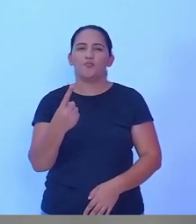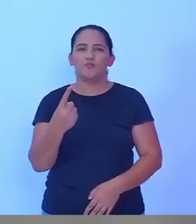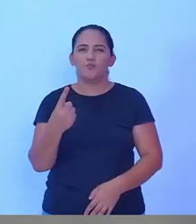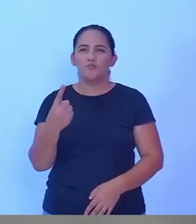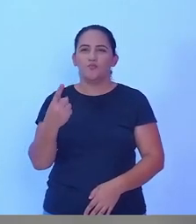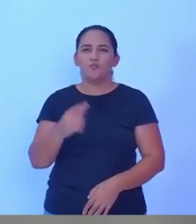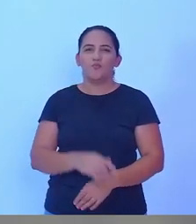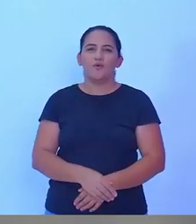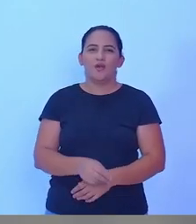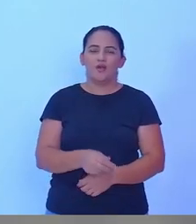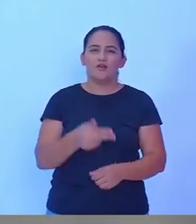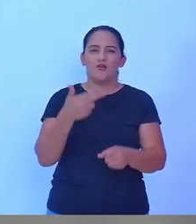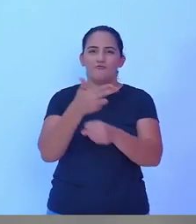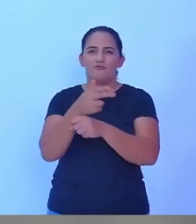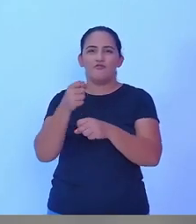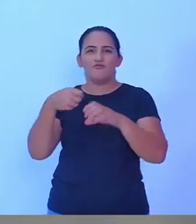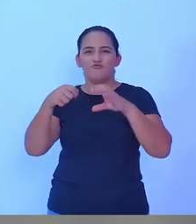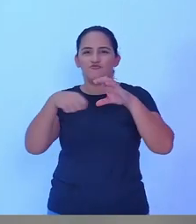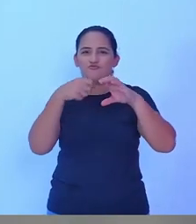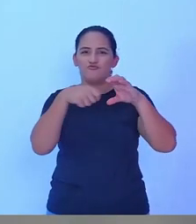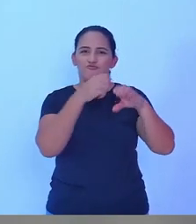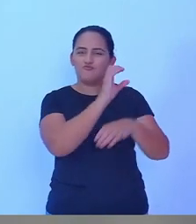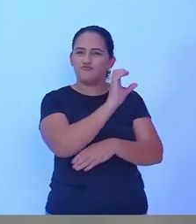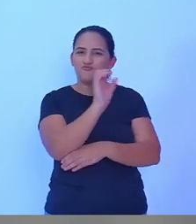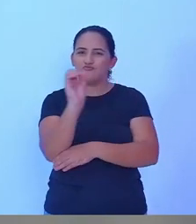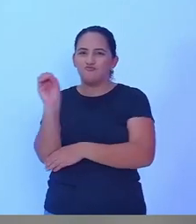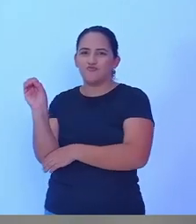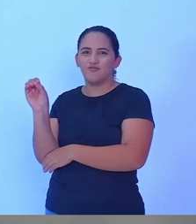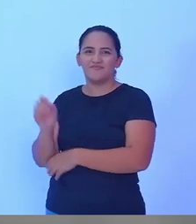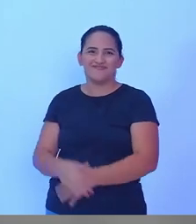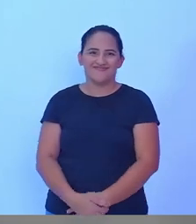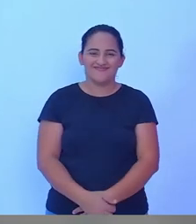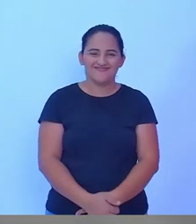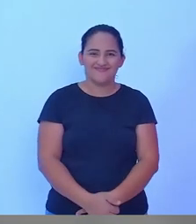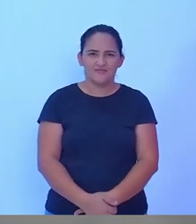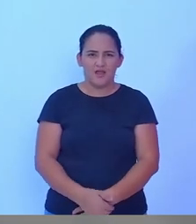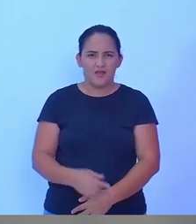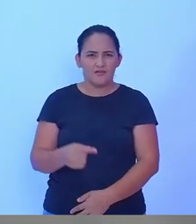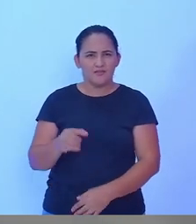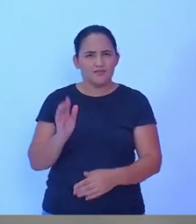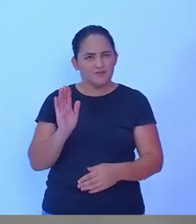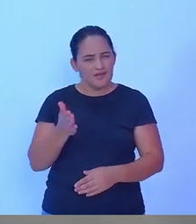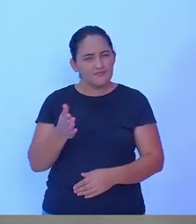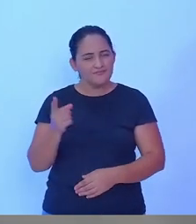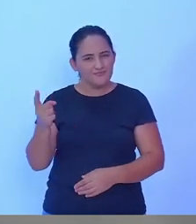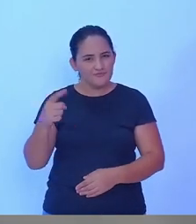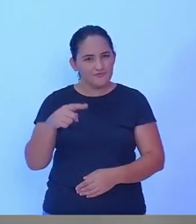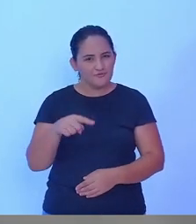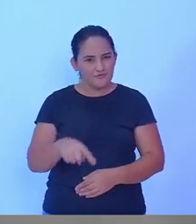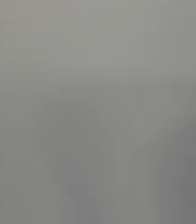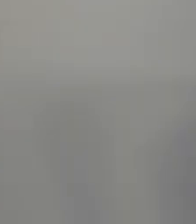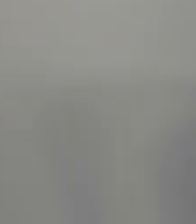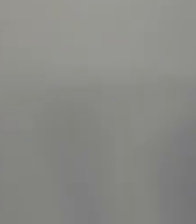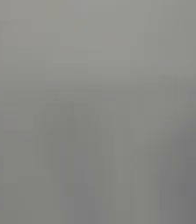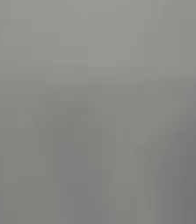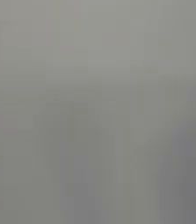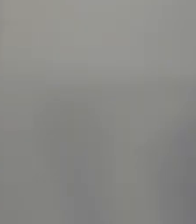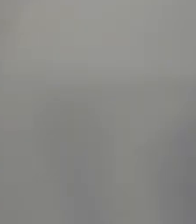cobertura do nosso debate. A gente já volta no nosso debate entre os vice de Rolim de Mora.